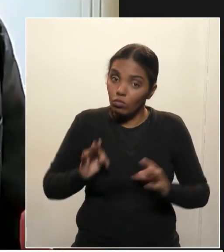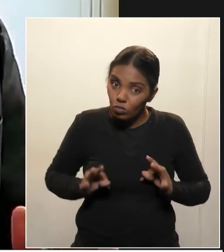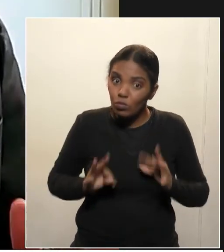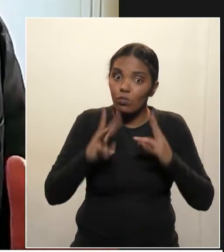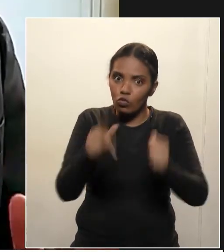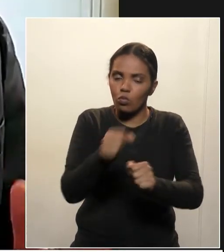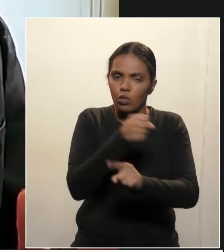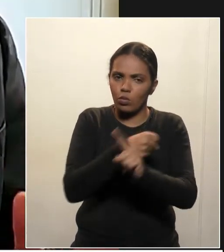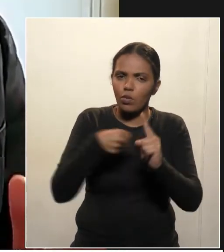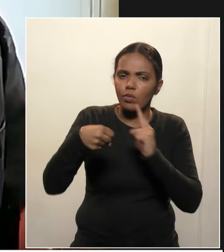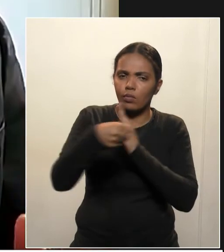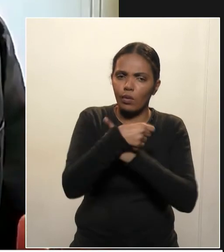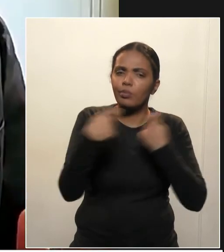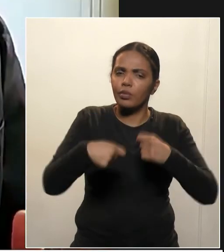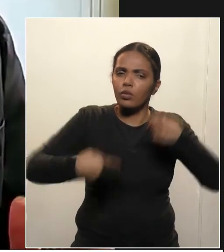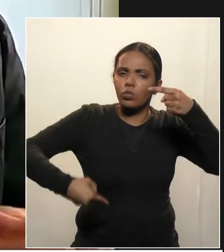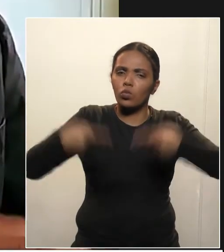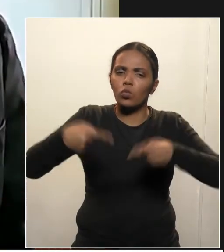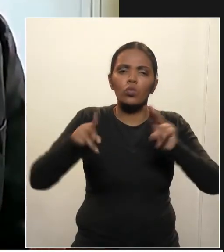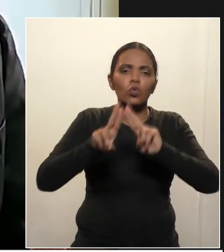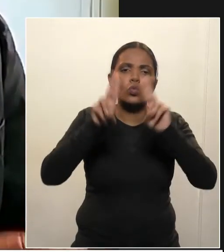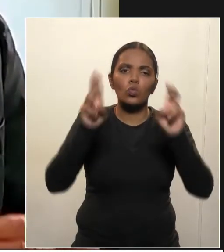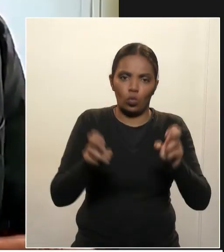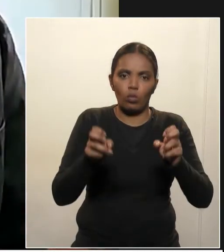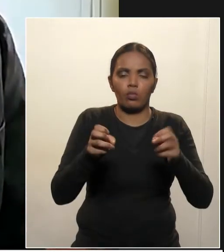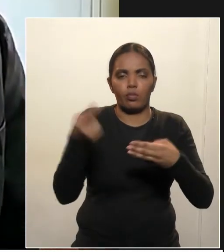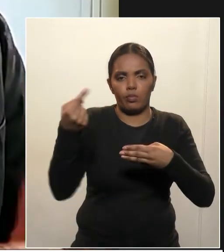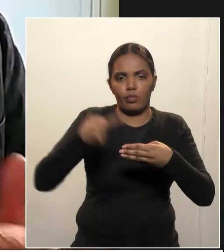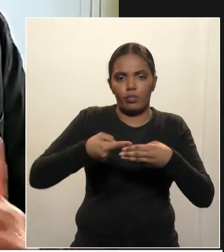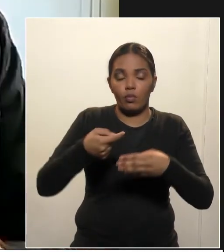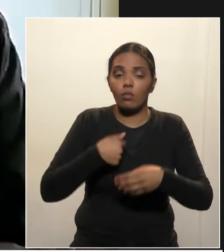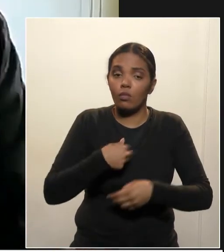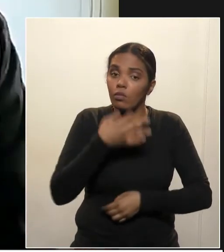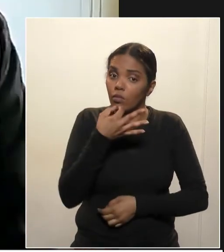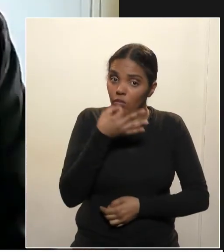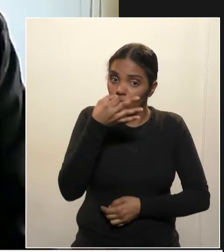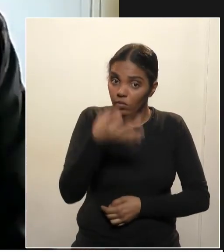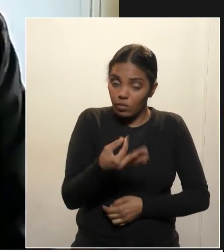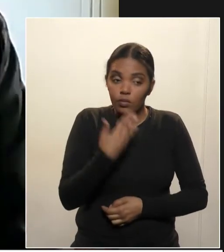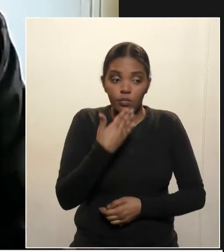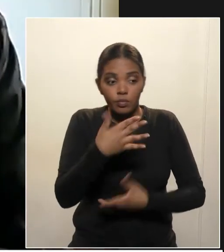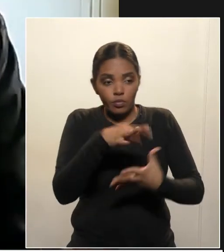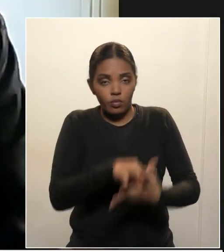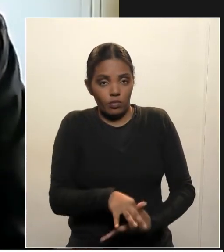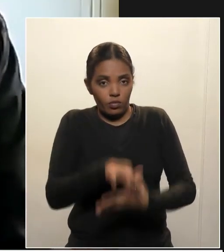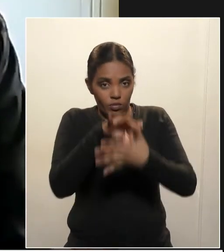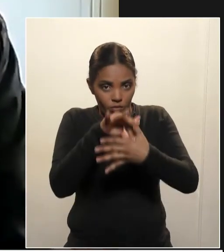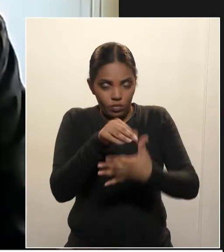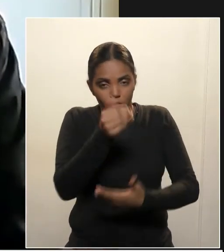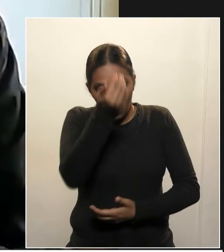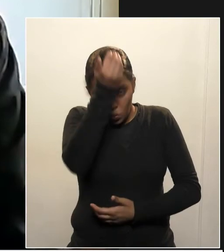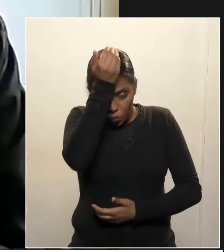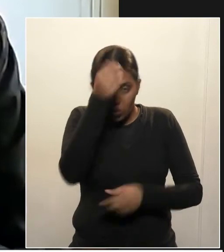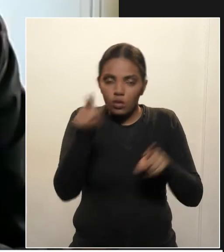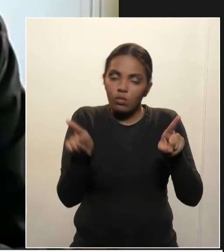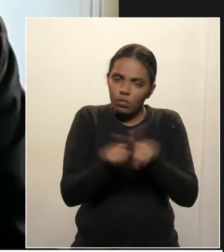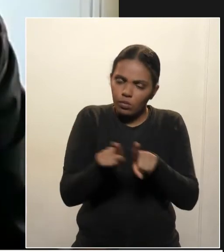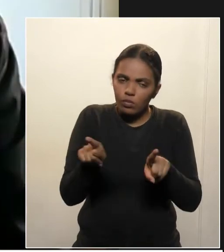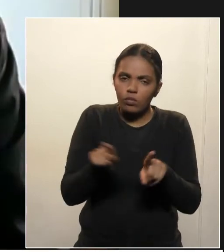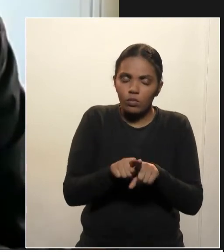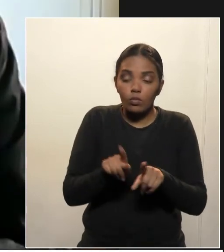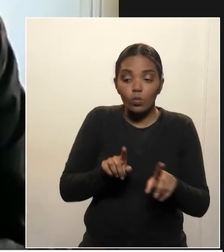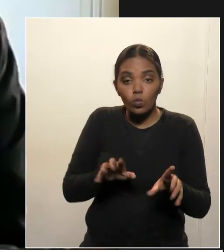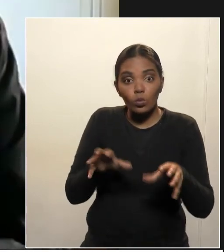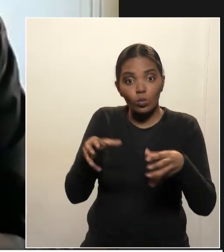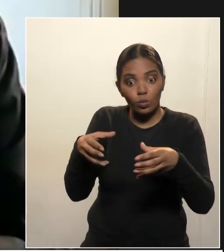sociedade tem que discutir esse assunto. E eu queria sugerir para o líder do governo, o Roussein Bach, e também para a frente